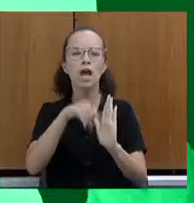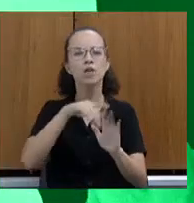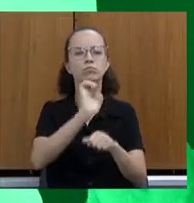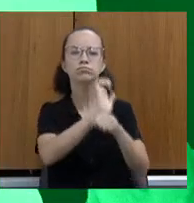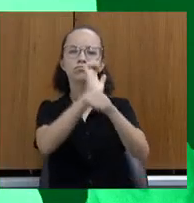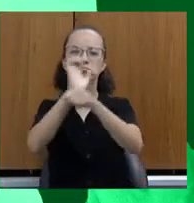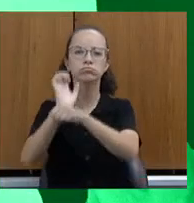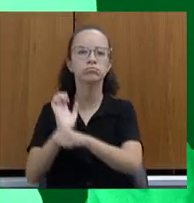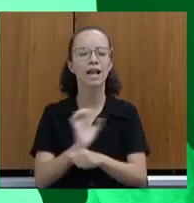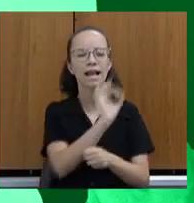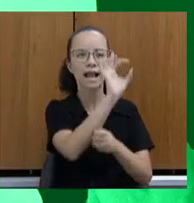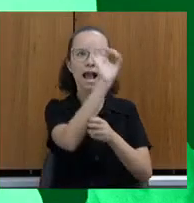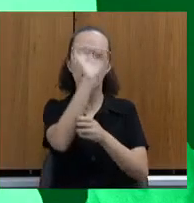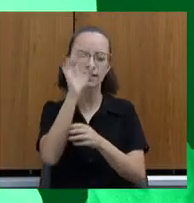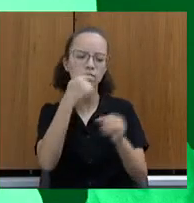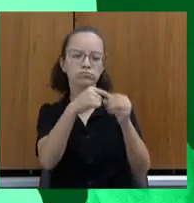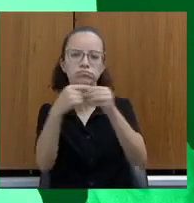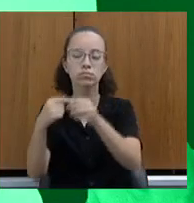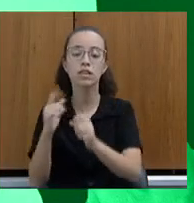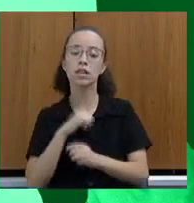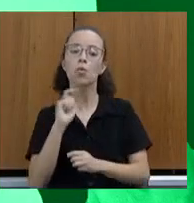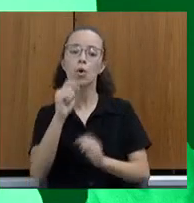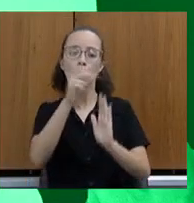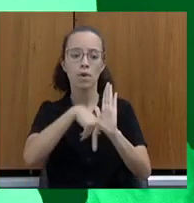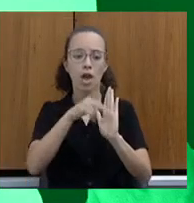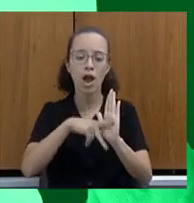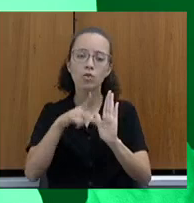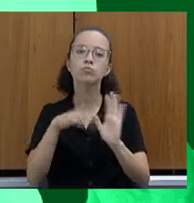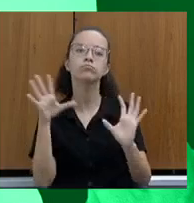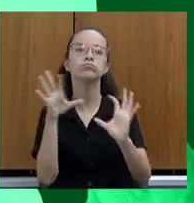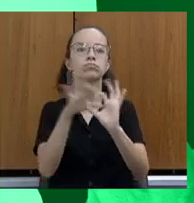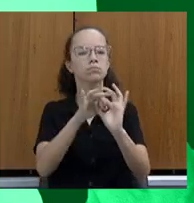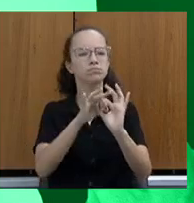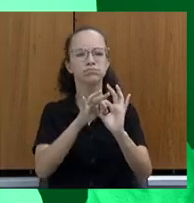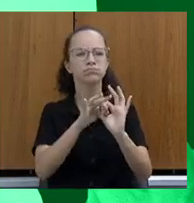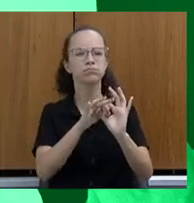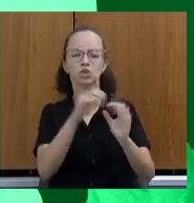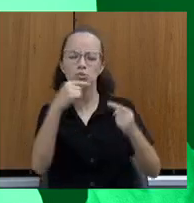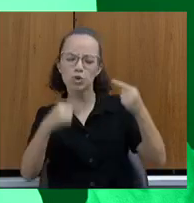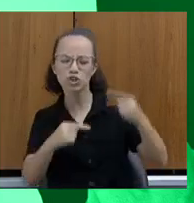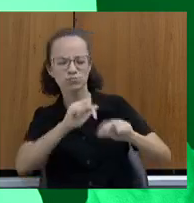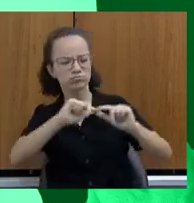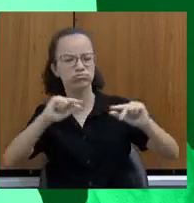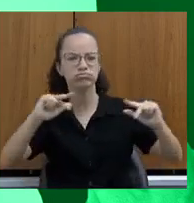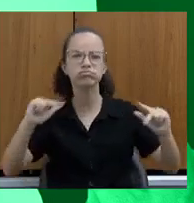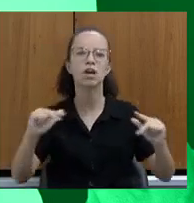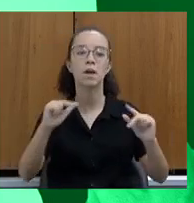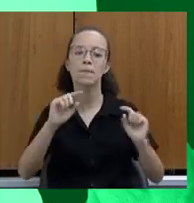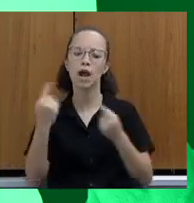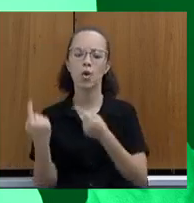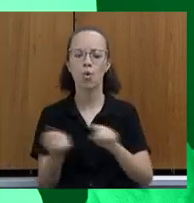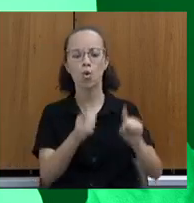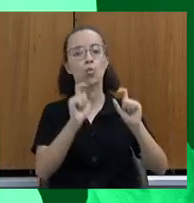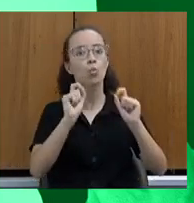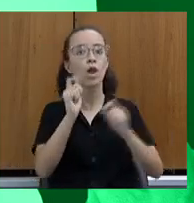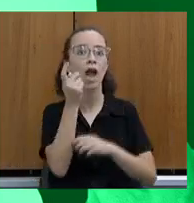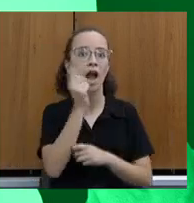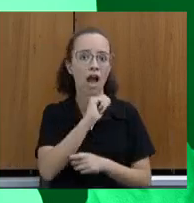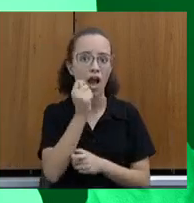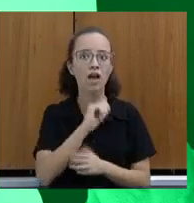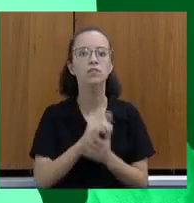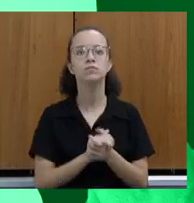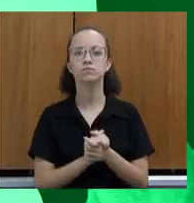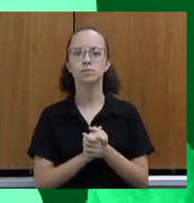possibilitar a cada município ter um plano integrado para fazer a integração de todas as políticas para combater as drogas.